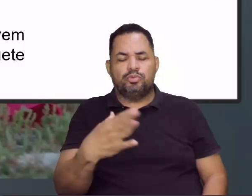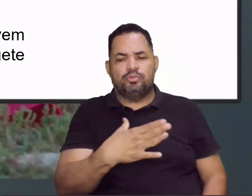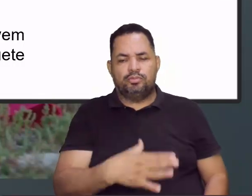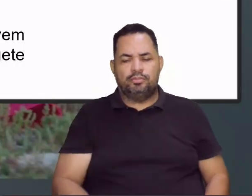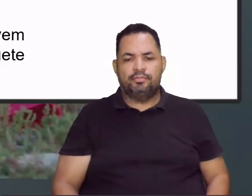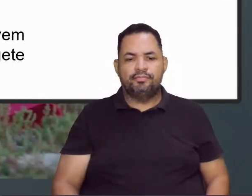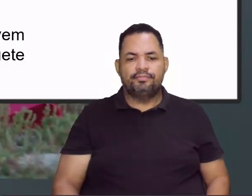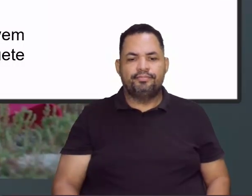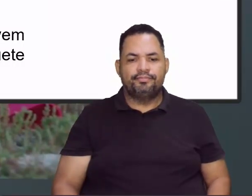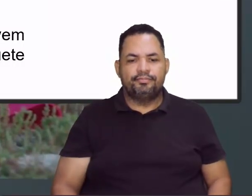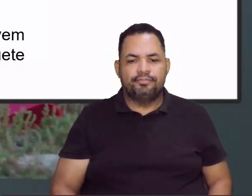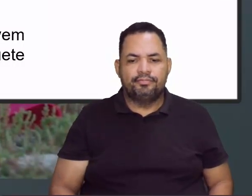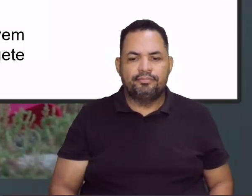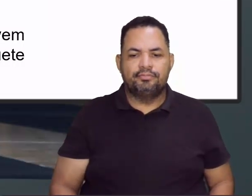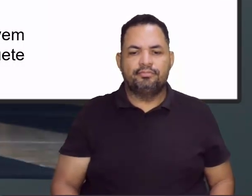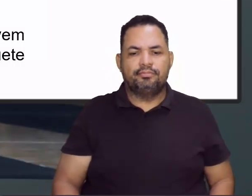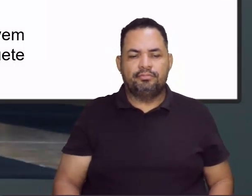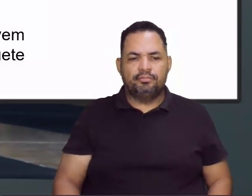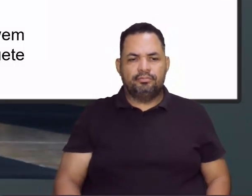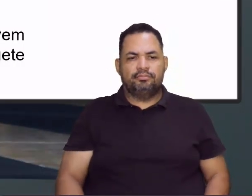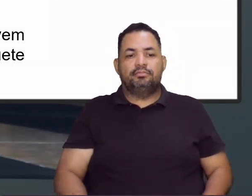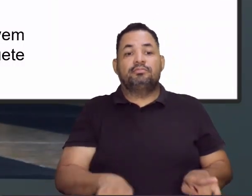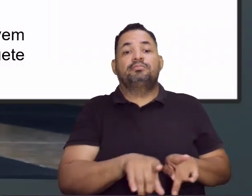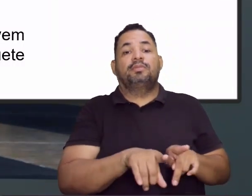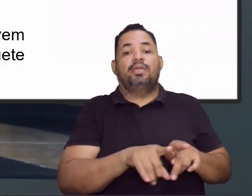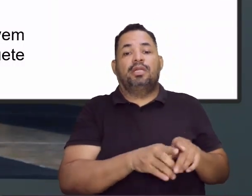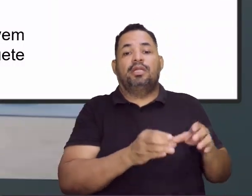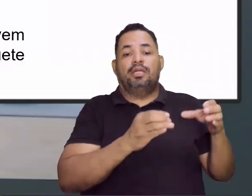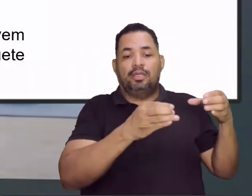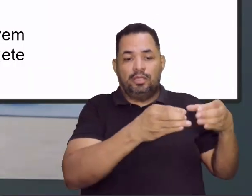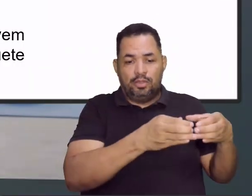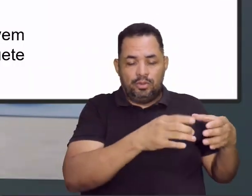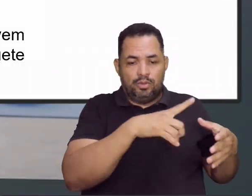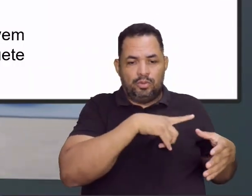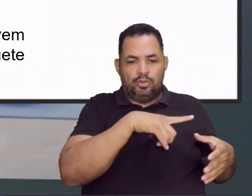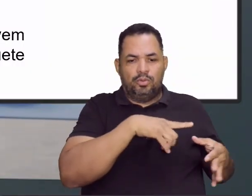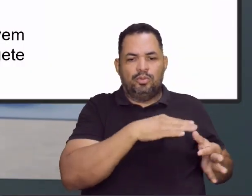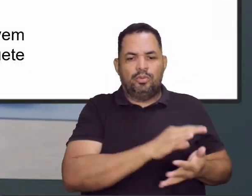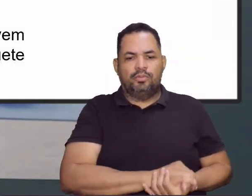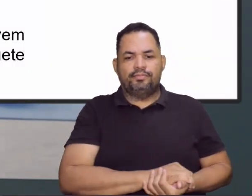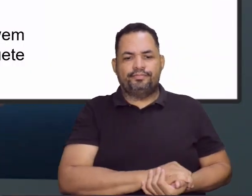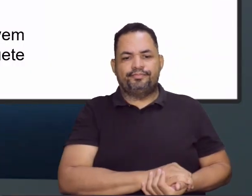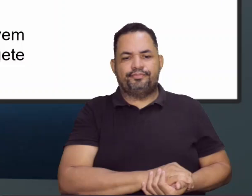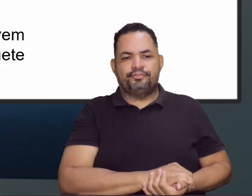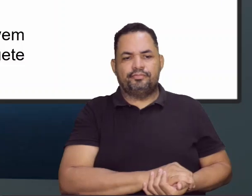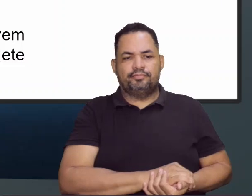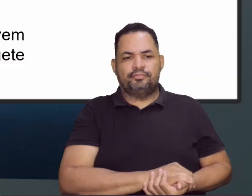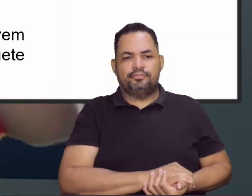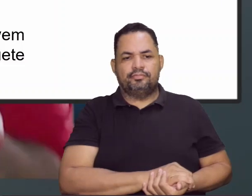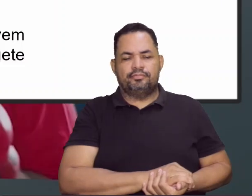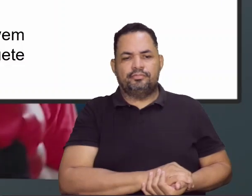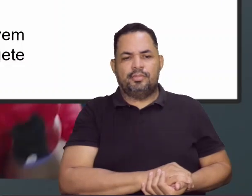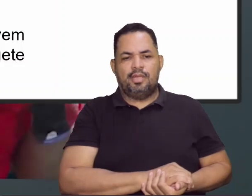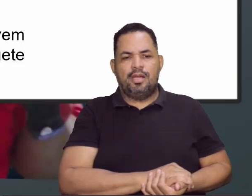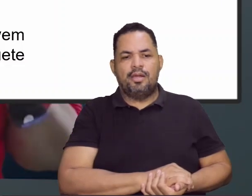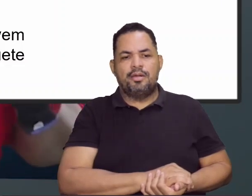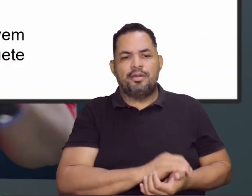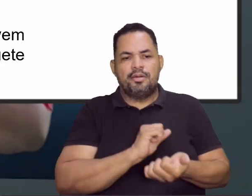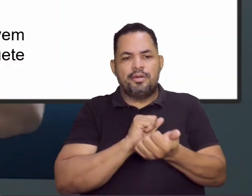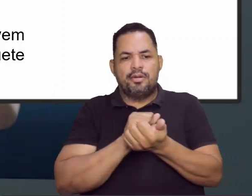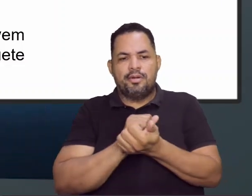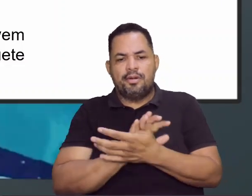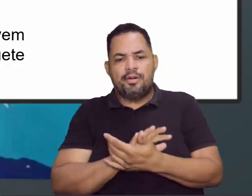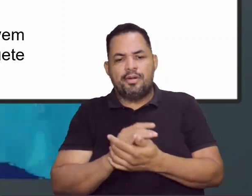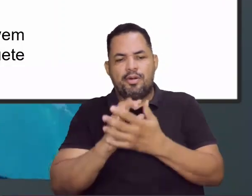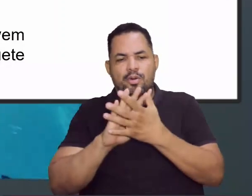jogar. Dentro também dessa categorização, a gente traz aqui, ó, os jogos esportivos.